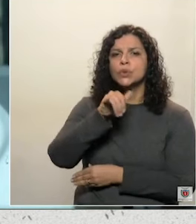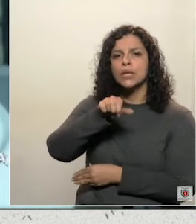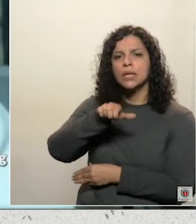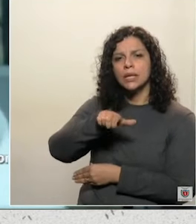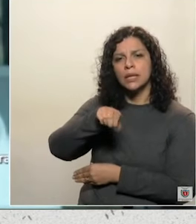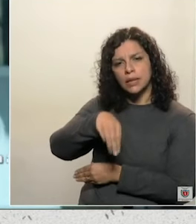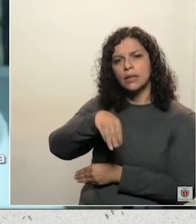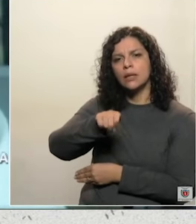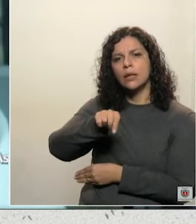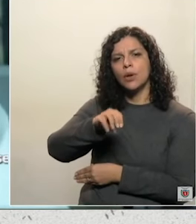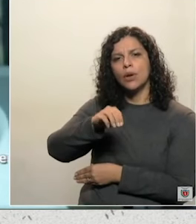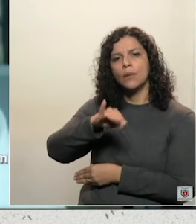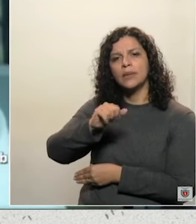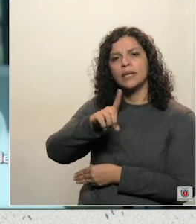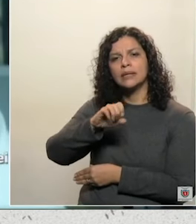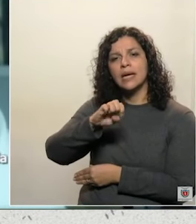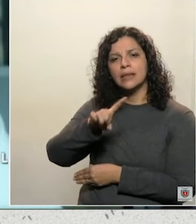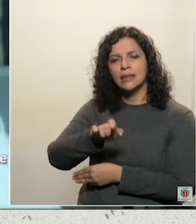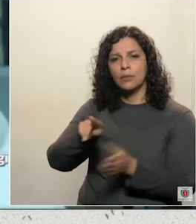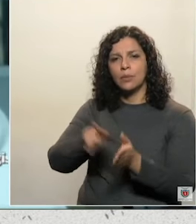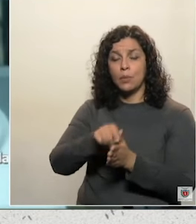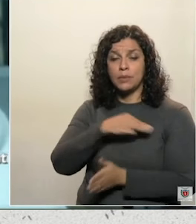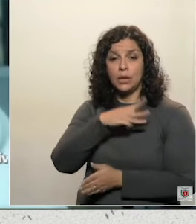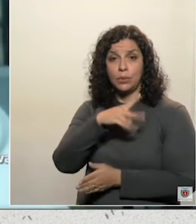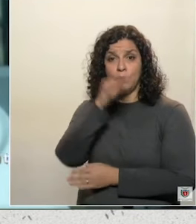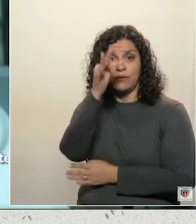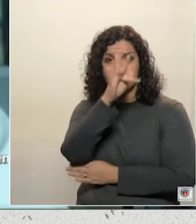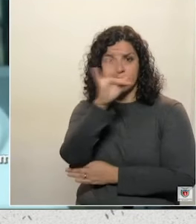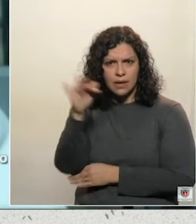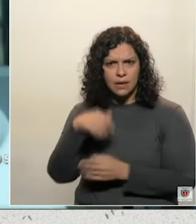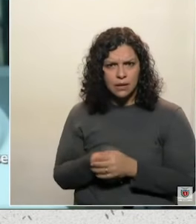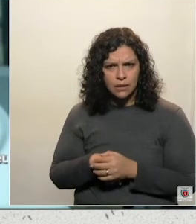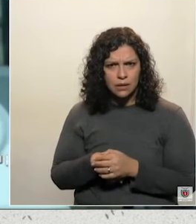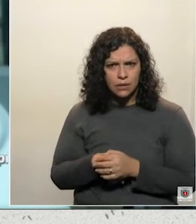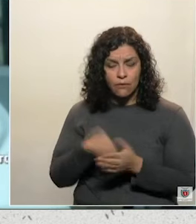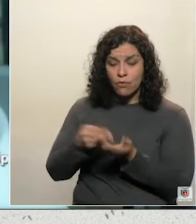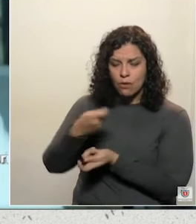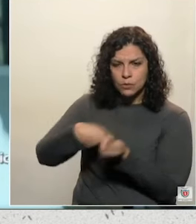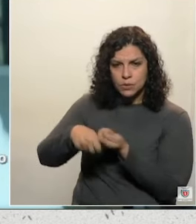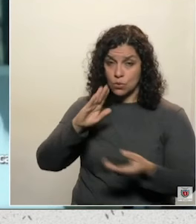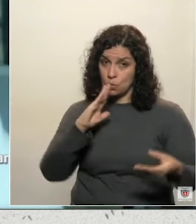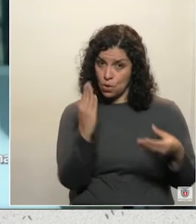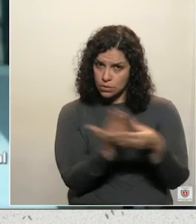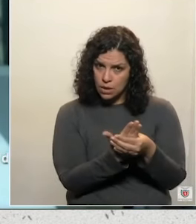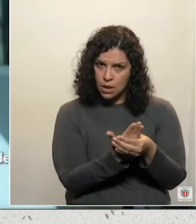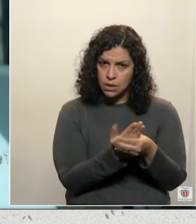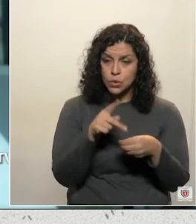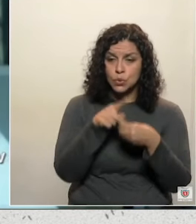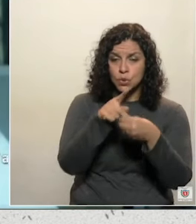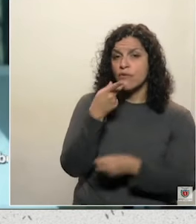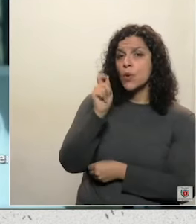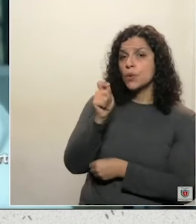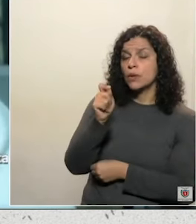administrativa por parte do Ministério Público Federal. E na ação, os procuradores